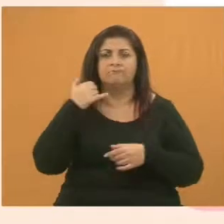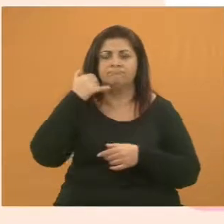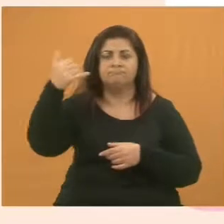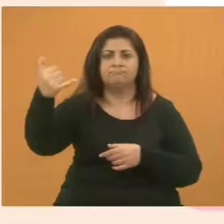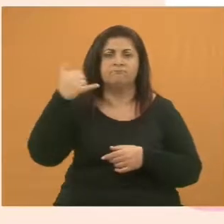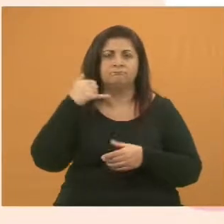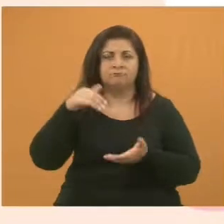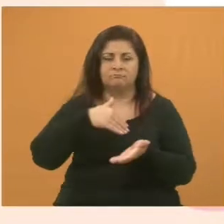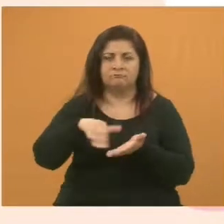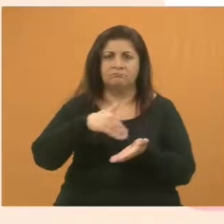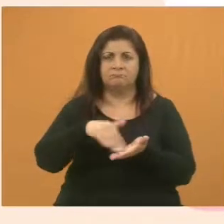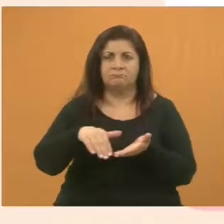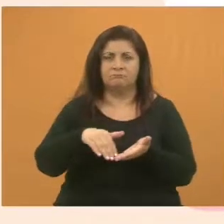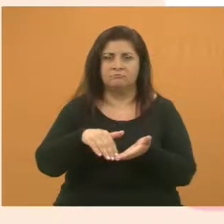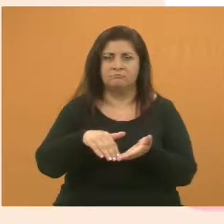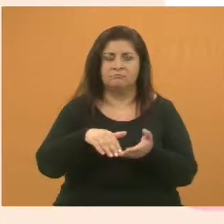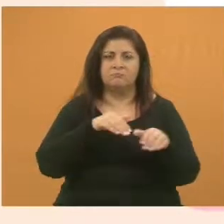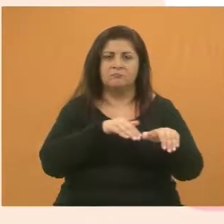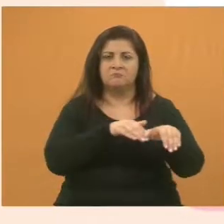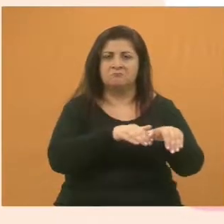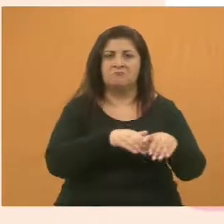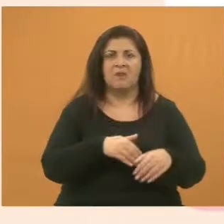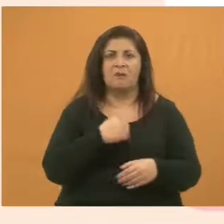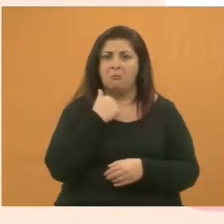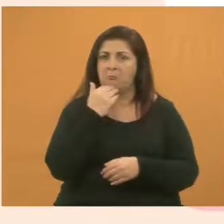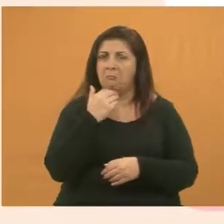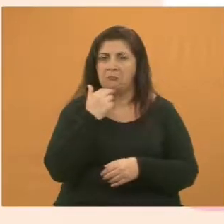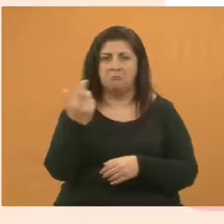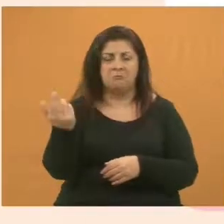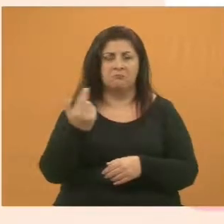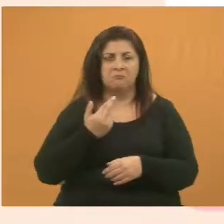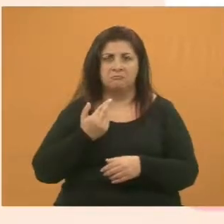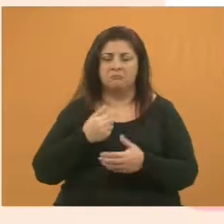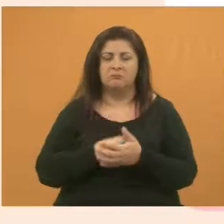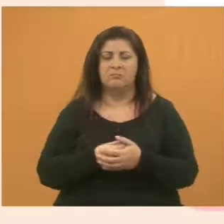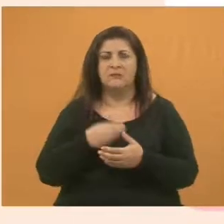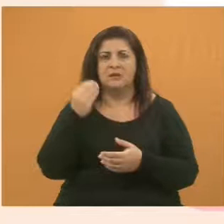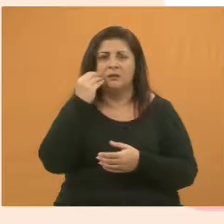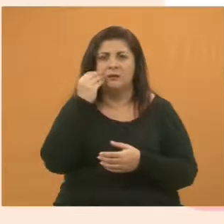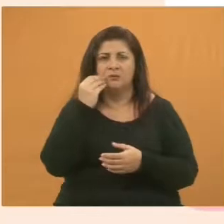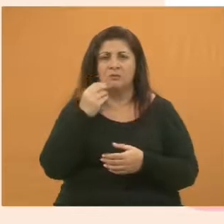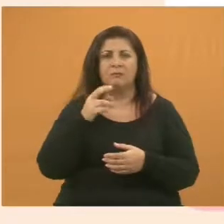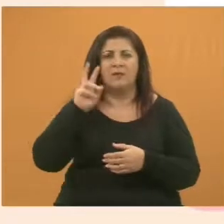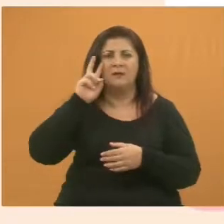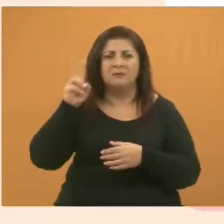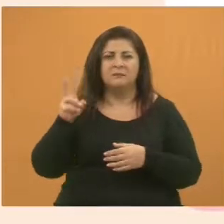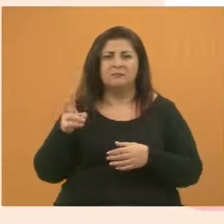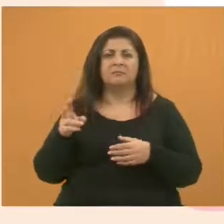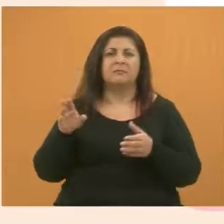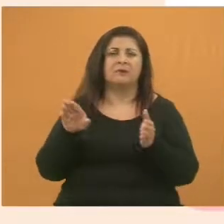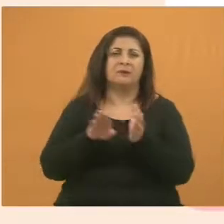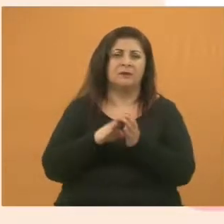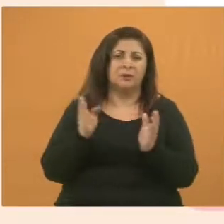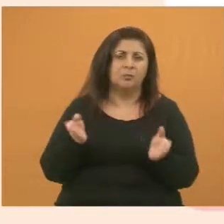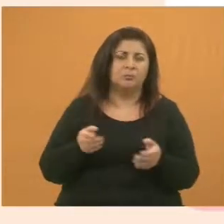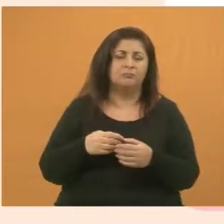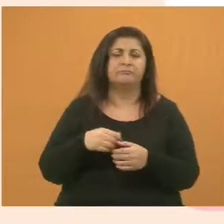urbana, não tivemos retorno, tentamos falar, acho que desde segunda-feira nós estamos tentando falar,